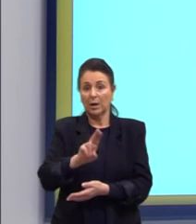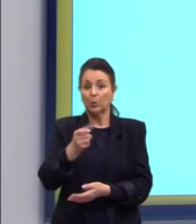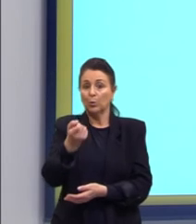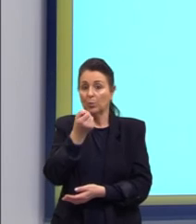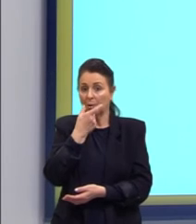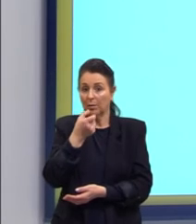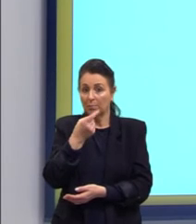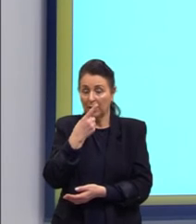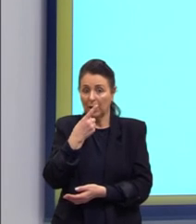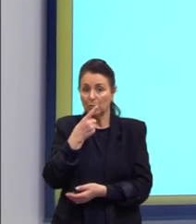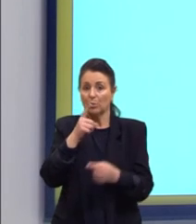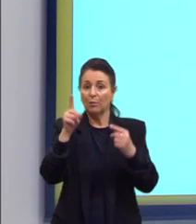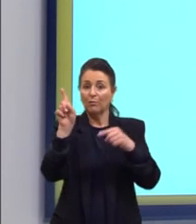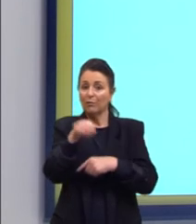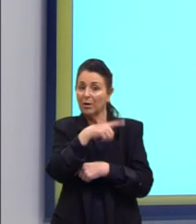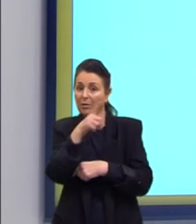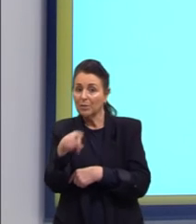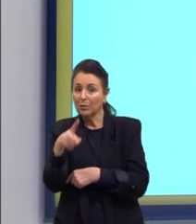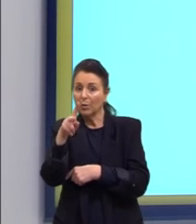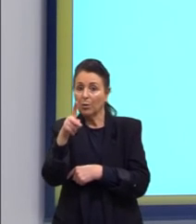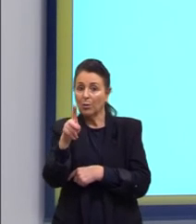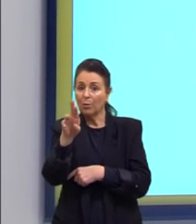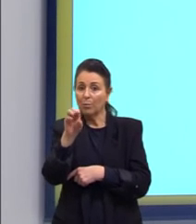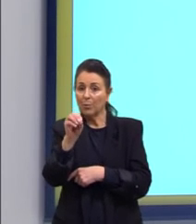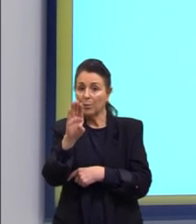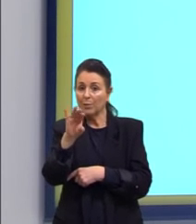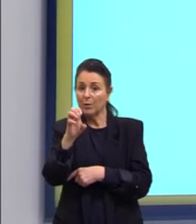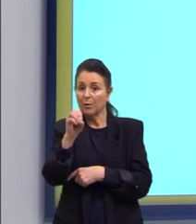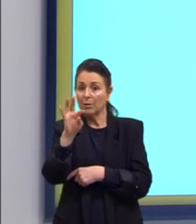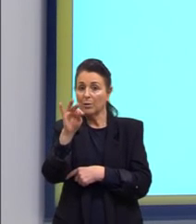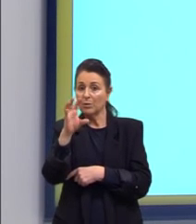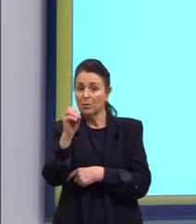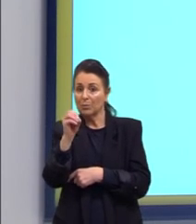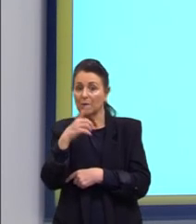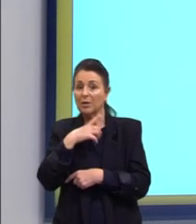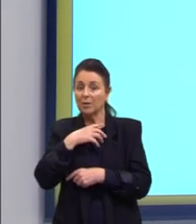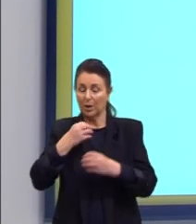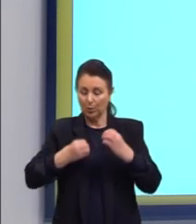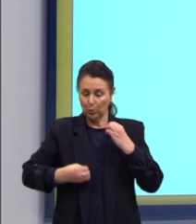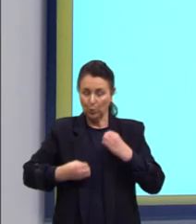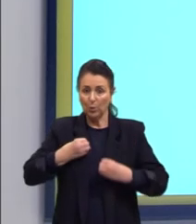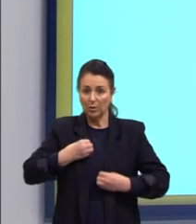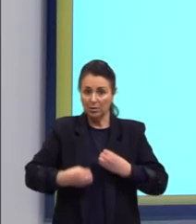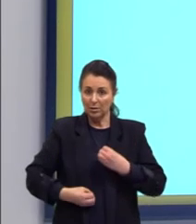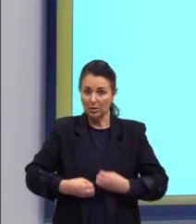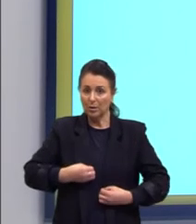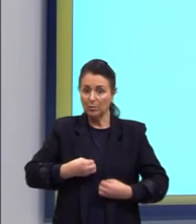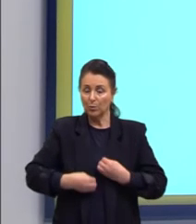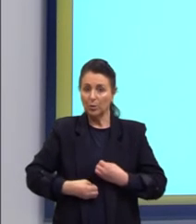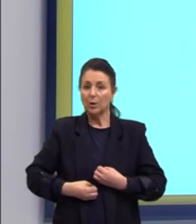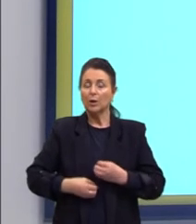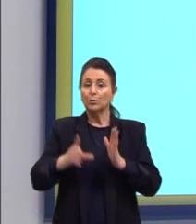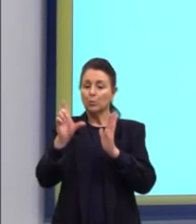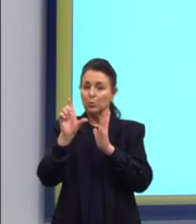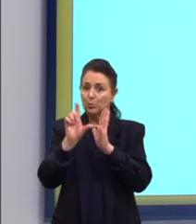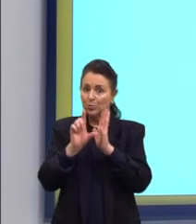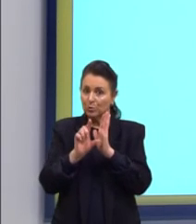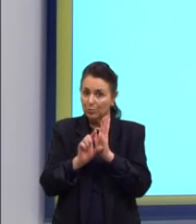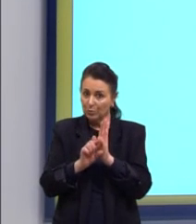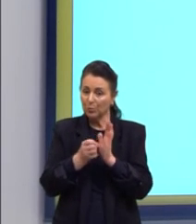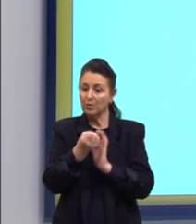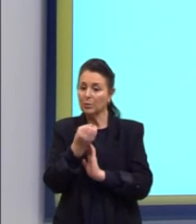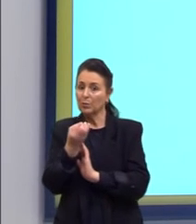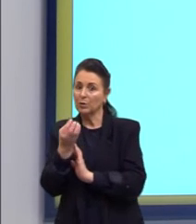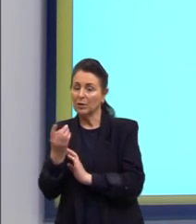vai anulando os probióticos que tem no meu organismo. Isso vai causar uma redução da densidade dessas bactérias.